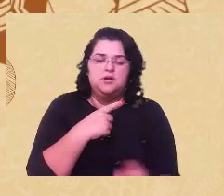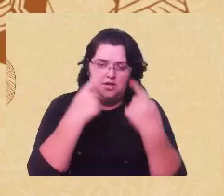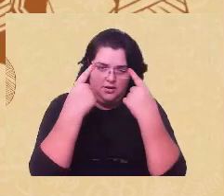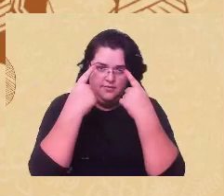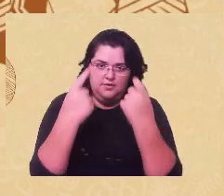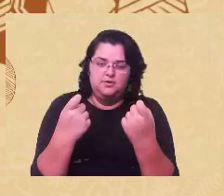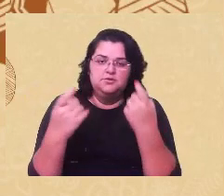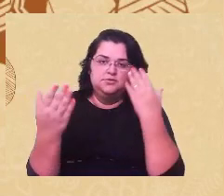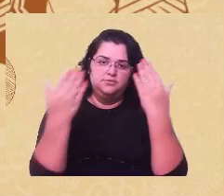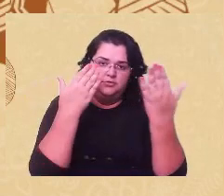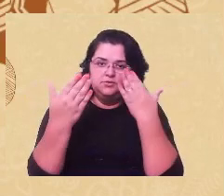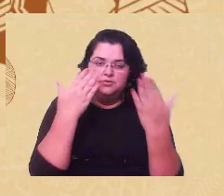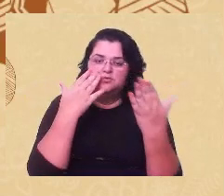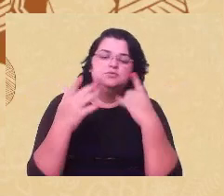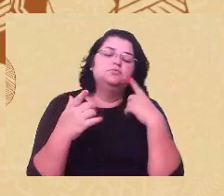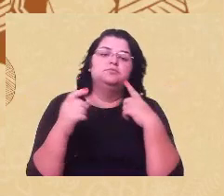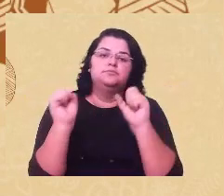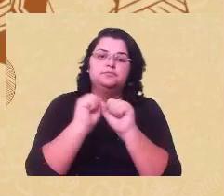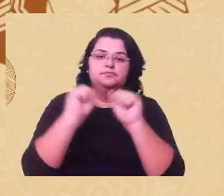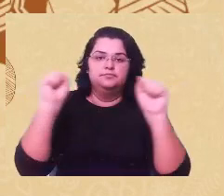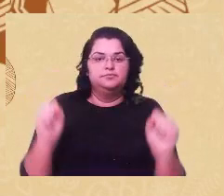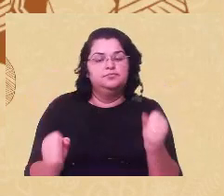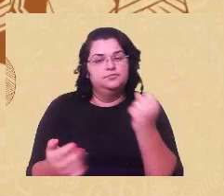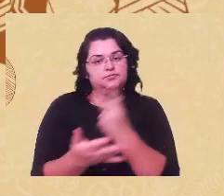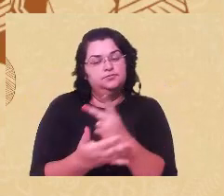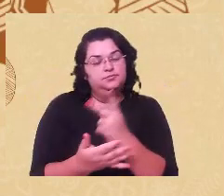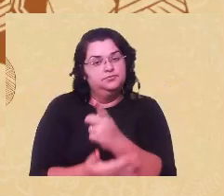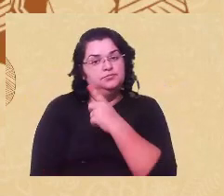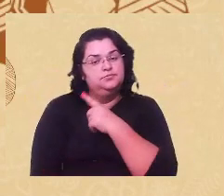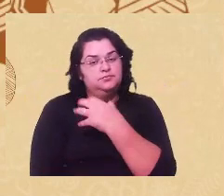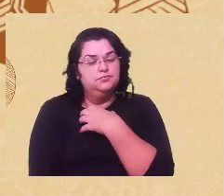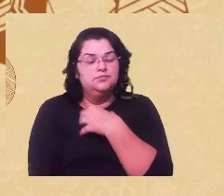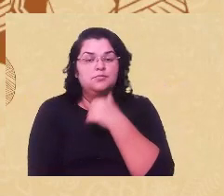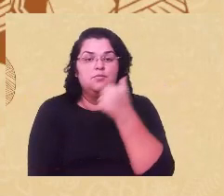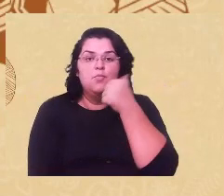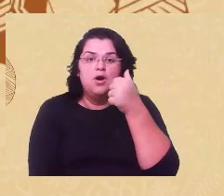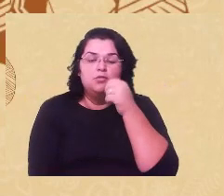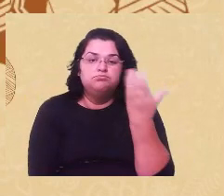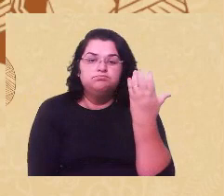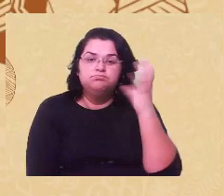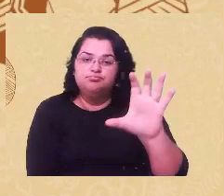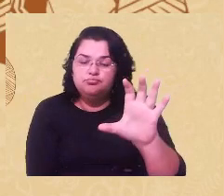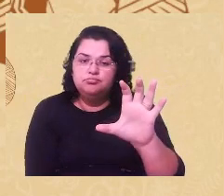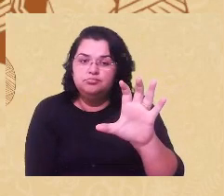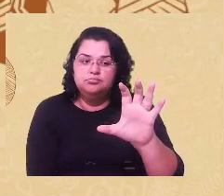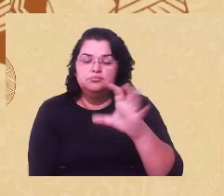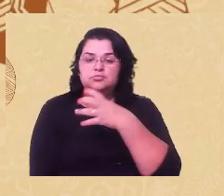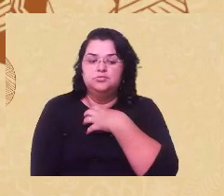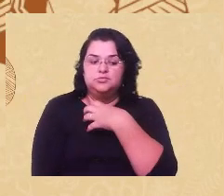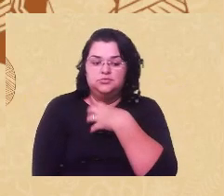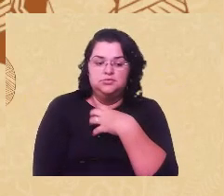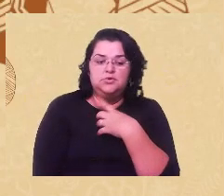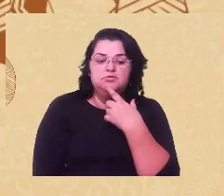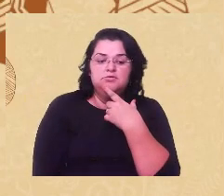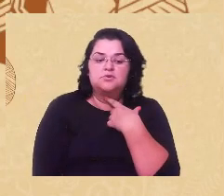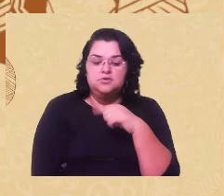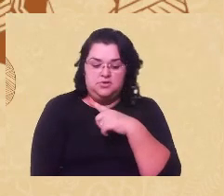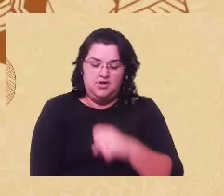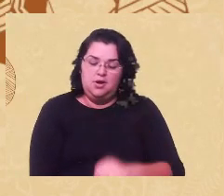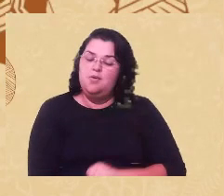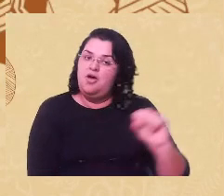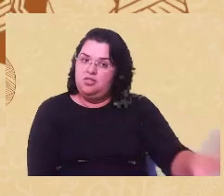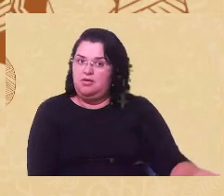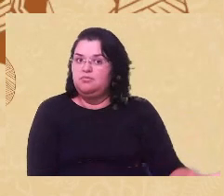psicológicas que sistematicamente são cometidas contra as mulheres que abortam o que desejam abortar, né? Essas